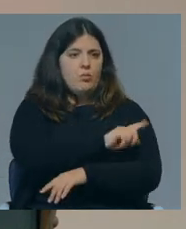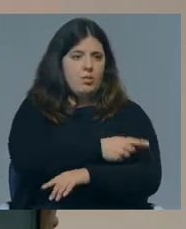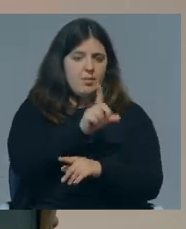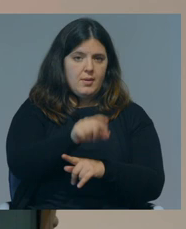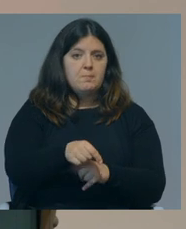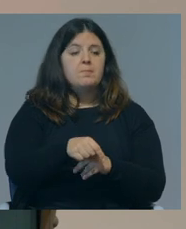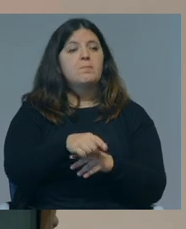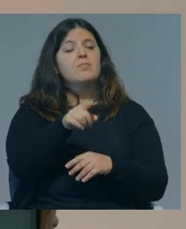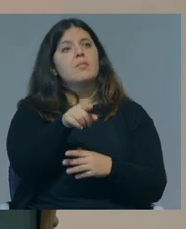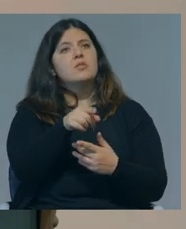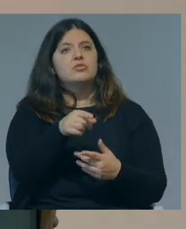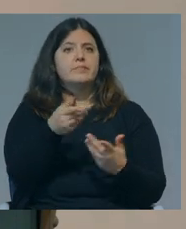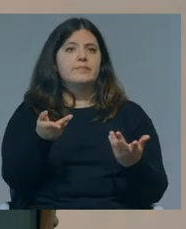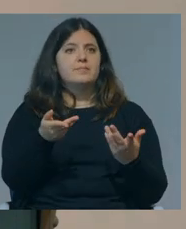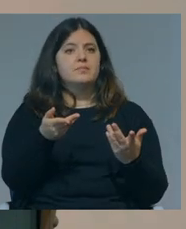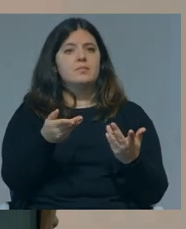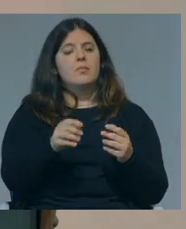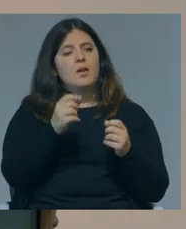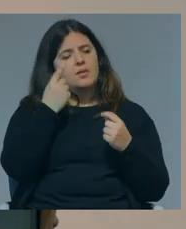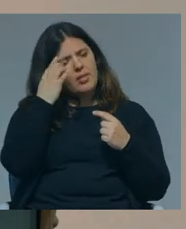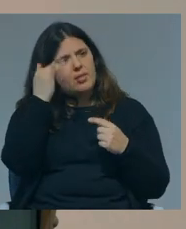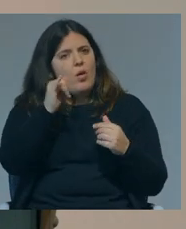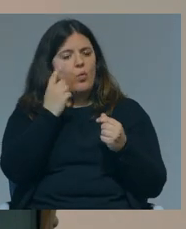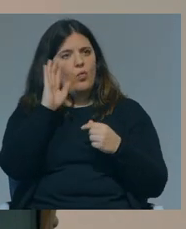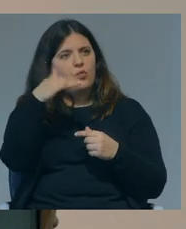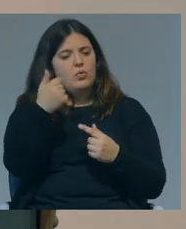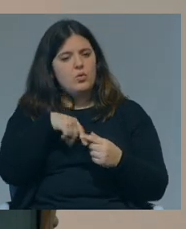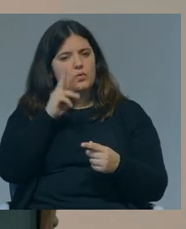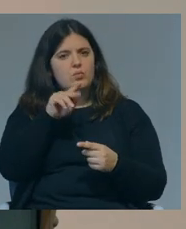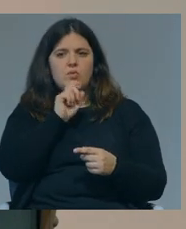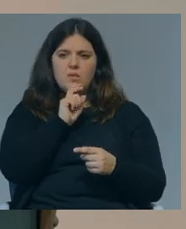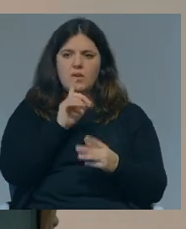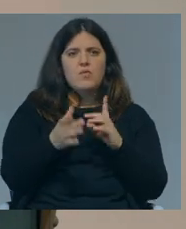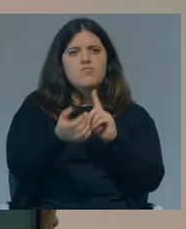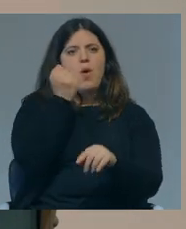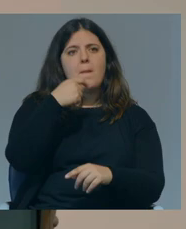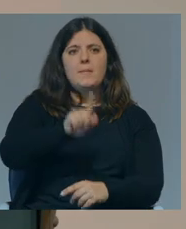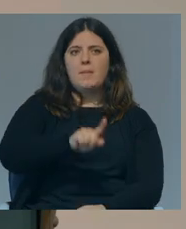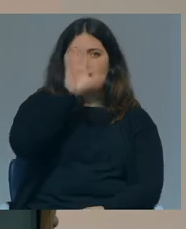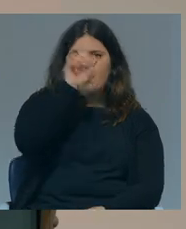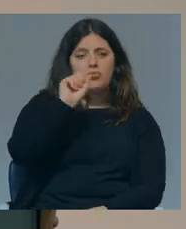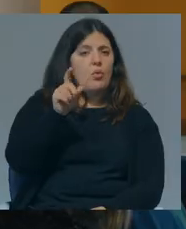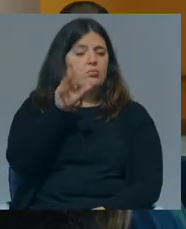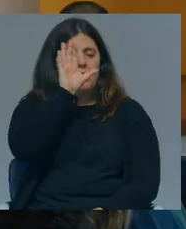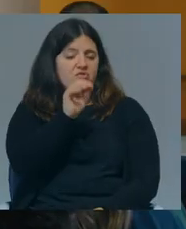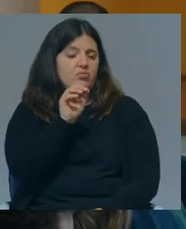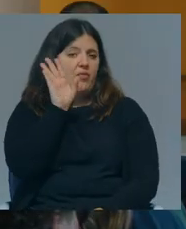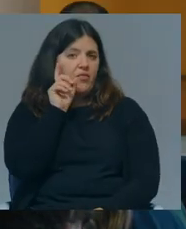E, portanto, esta projeção no futuro de nós vemos que é possível chegarmos à Primeira-Ministra ou à Ministra da Defesa,